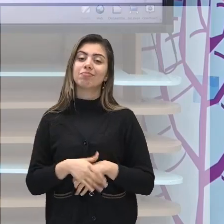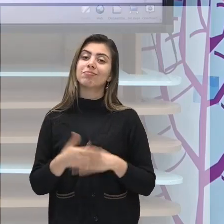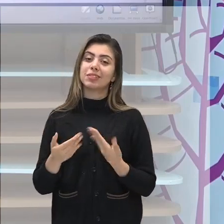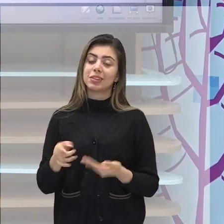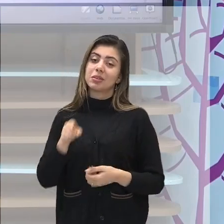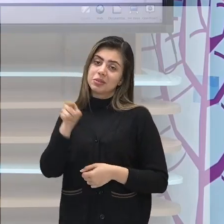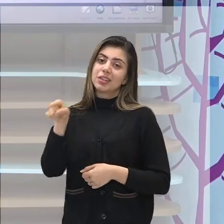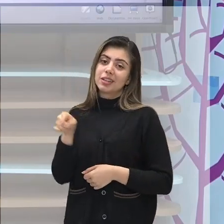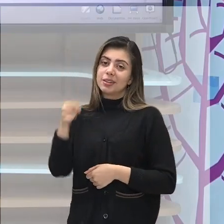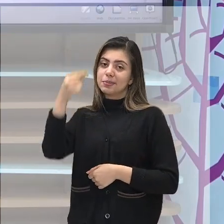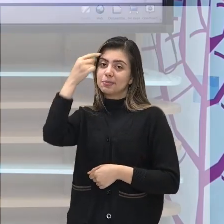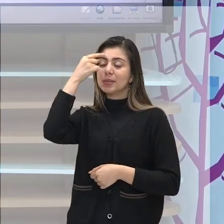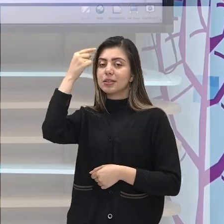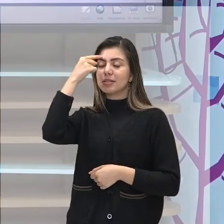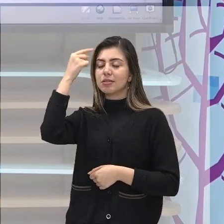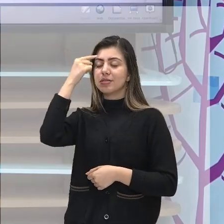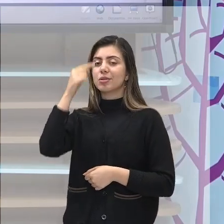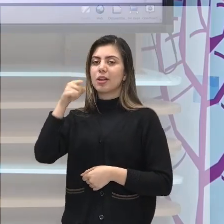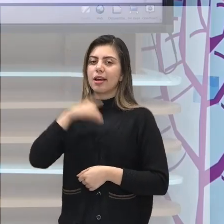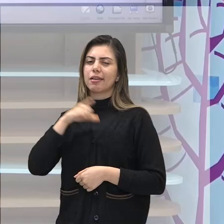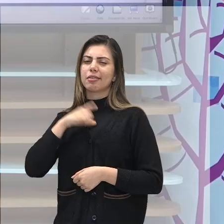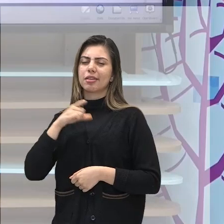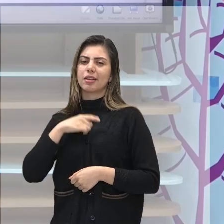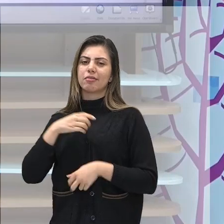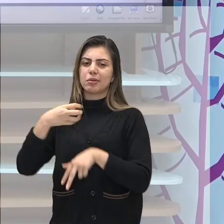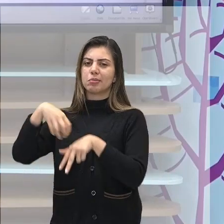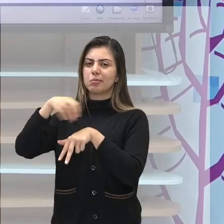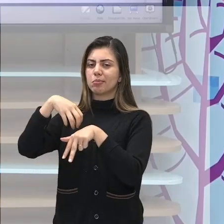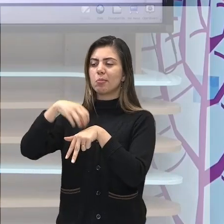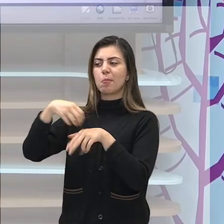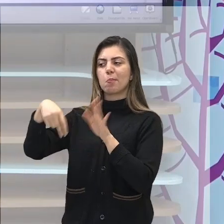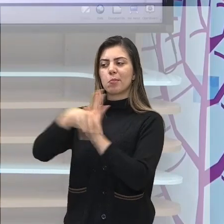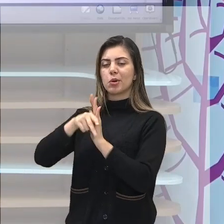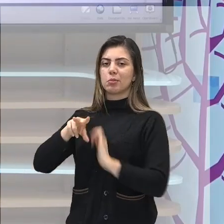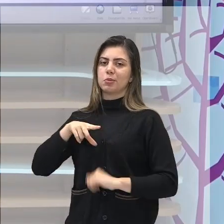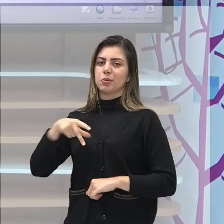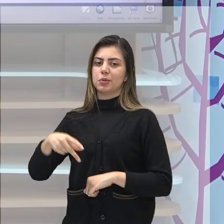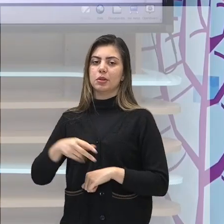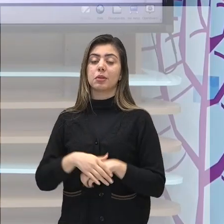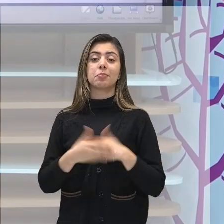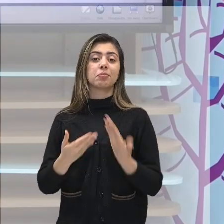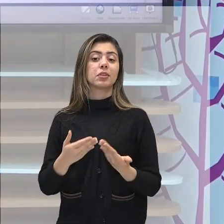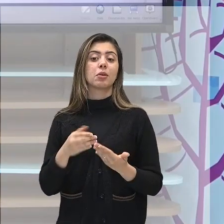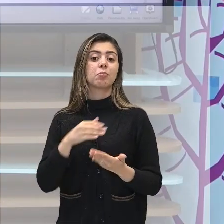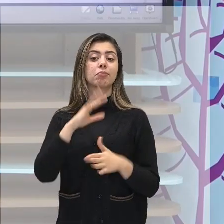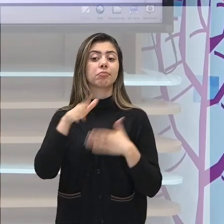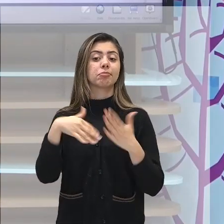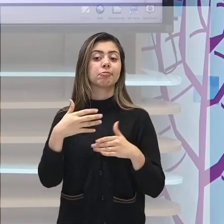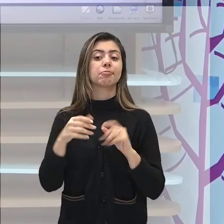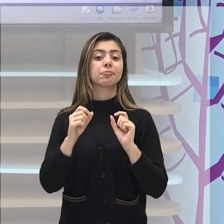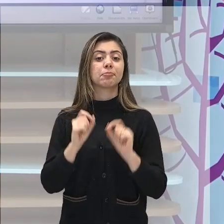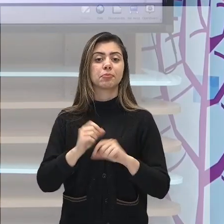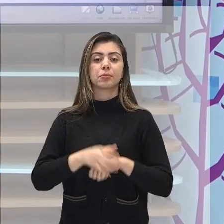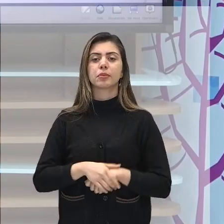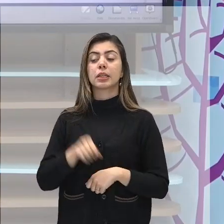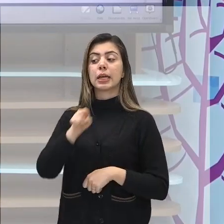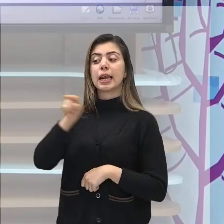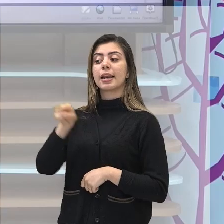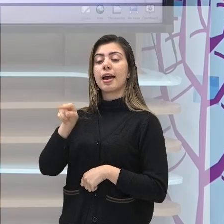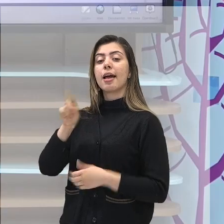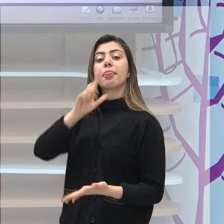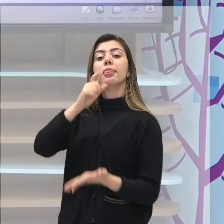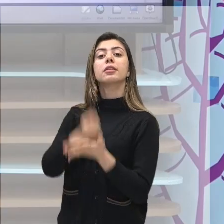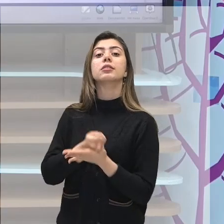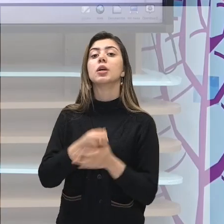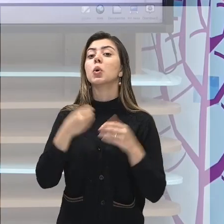Dentro dos palácios da coroa portuguesa. E o que acontece? Qual decisão vai ser tomada?